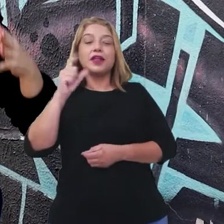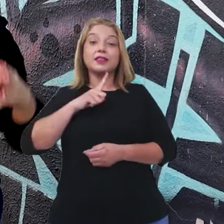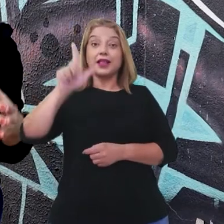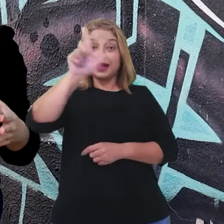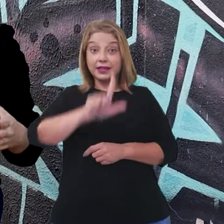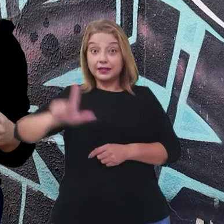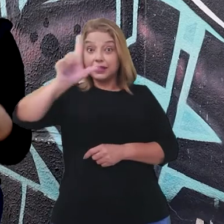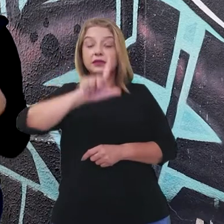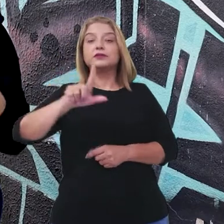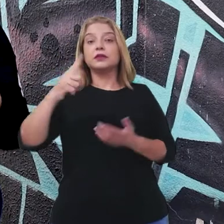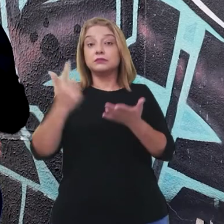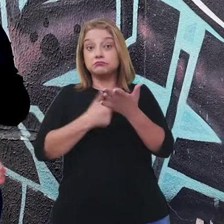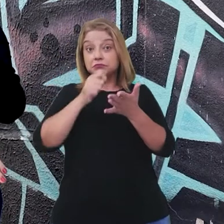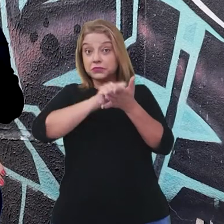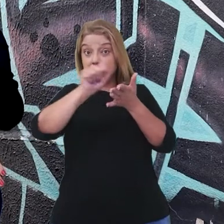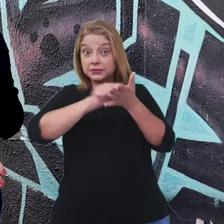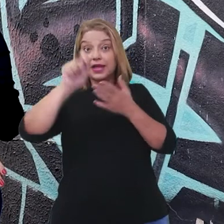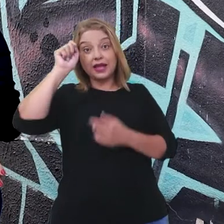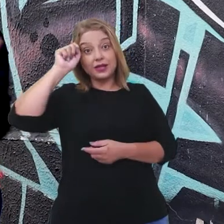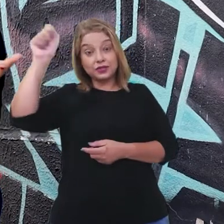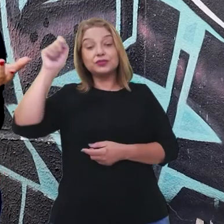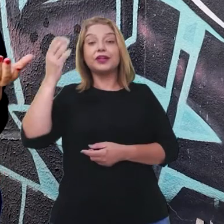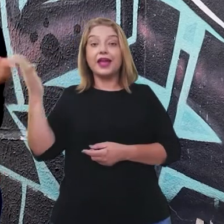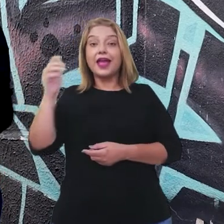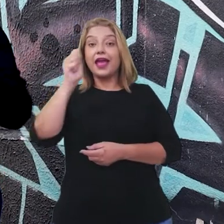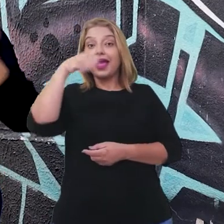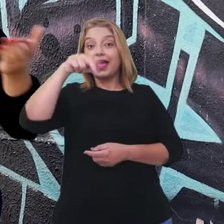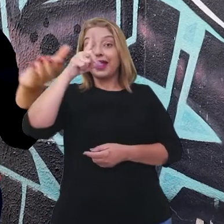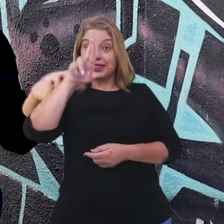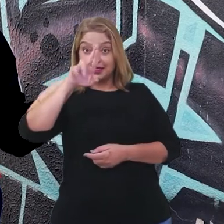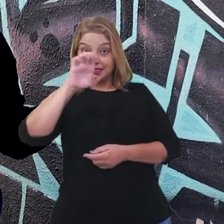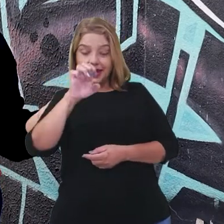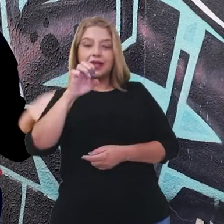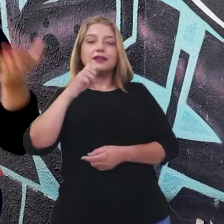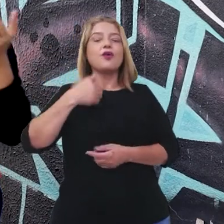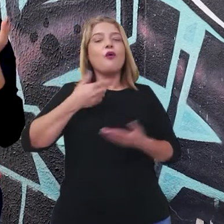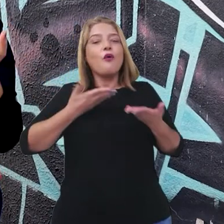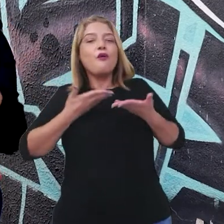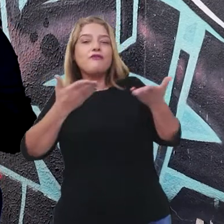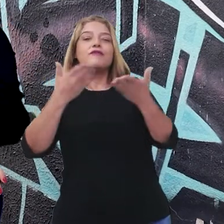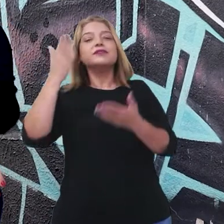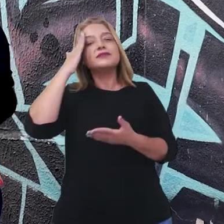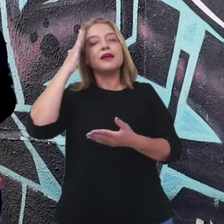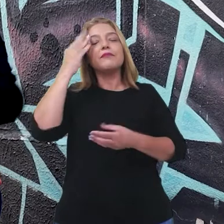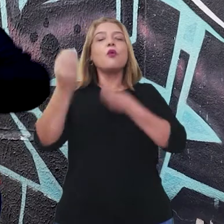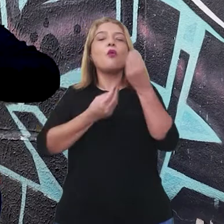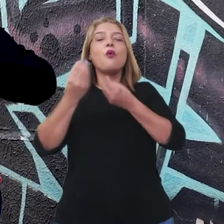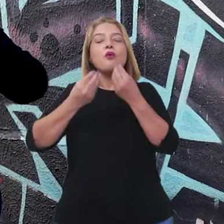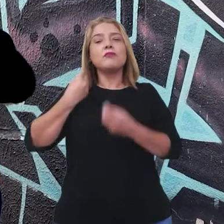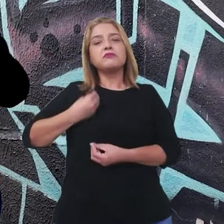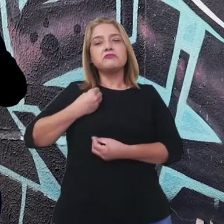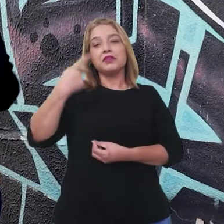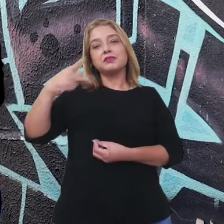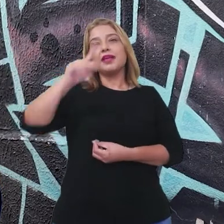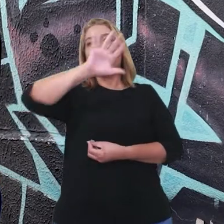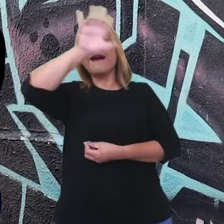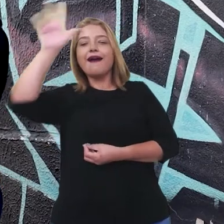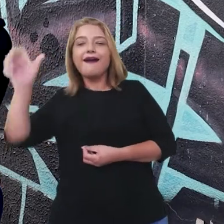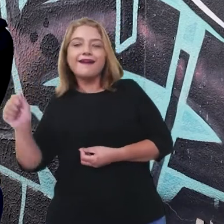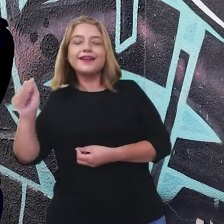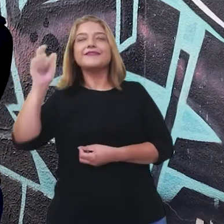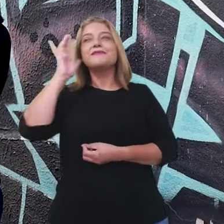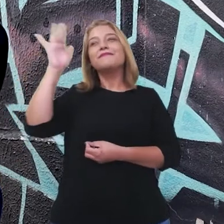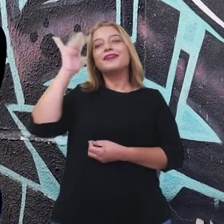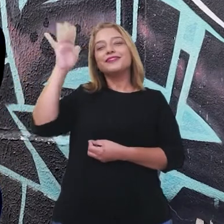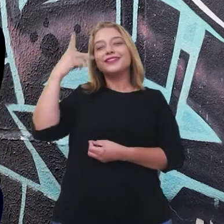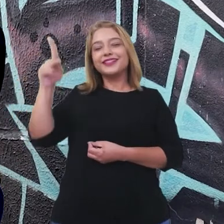escrita e ilustrada pelo autor André Neves e nos convida a viajar pelos contextos africanos a partir do imaginário infantil.